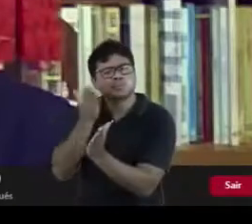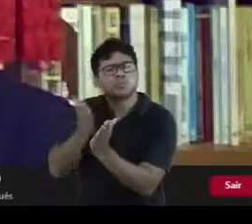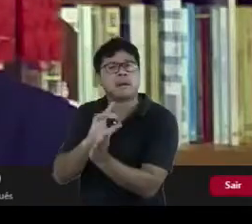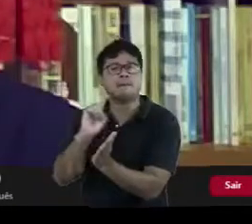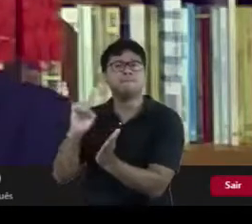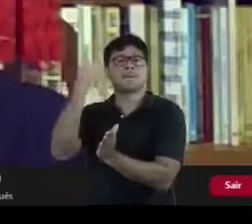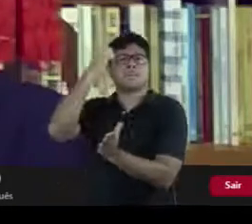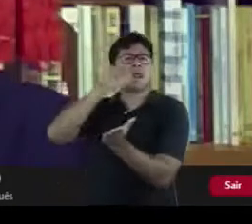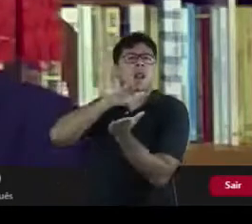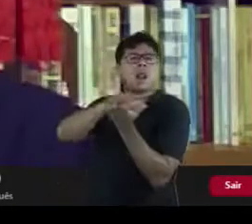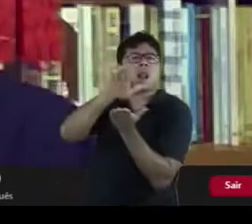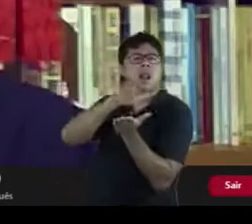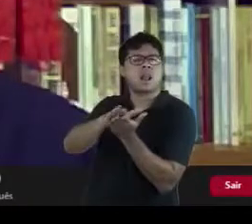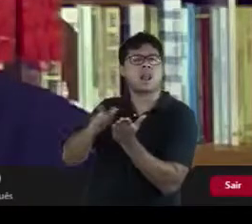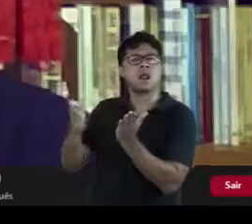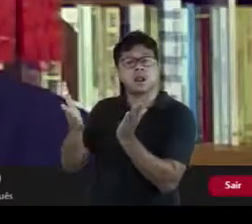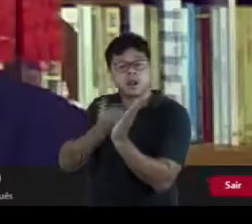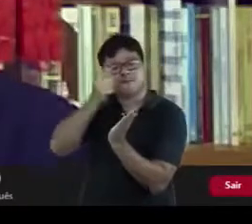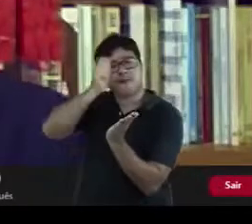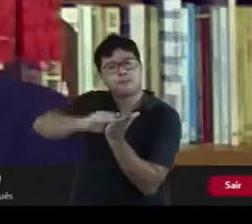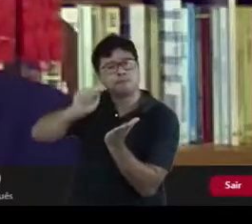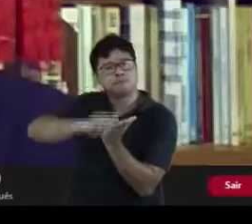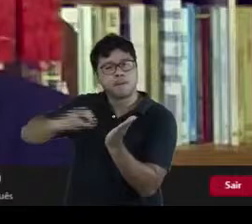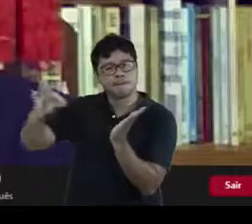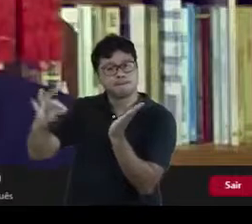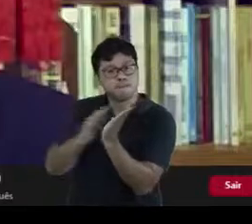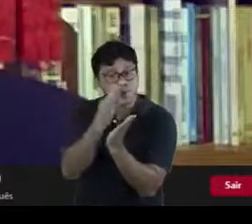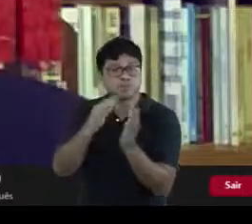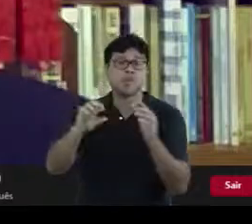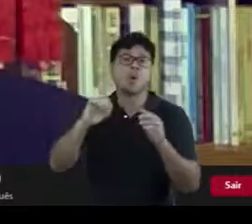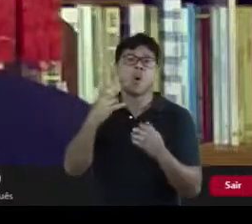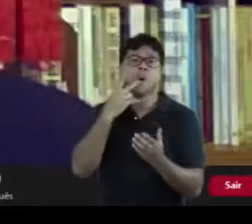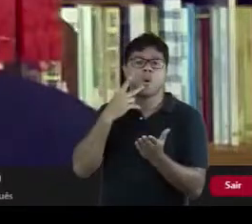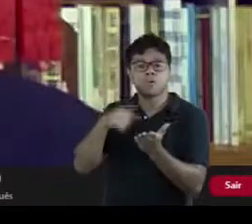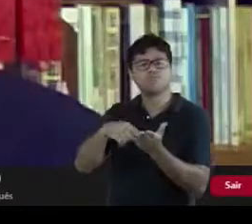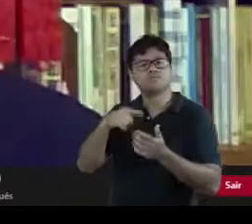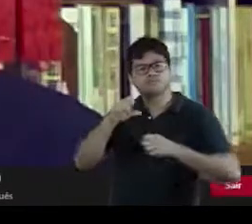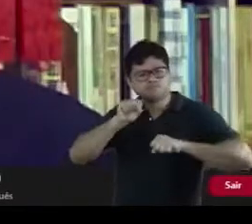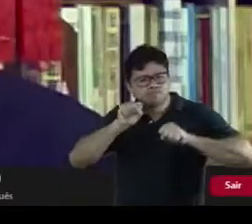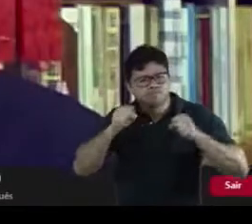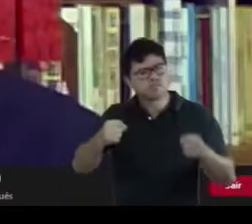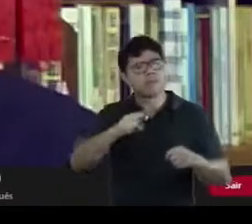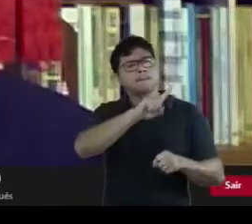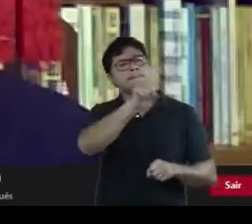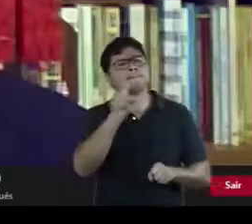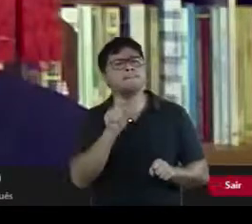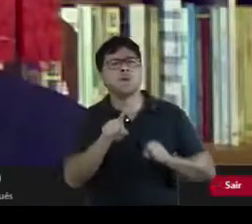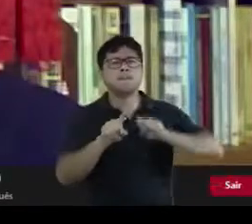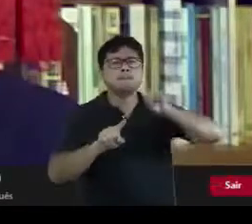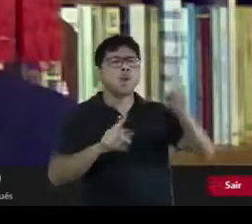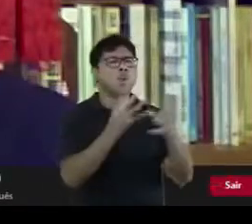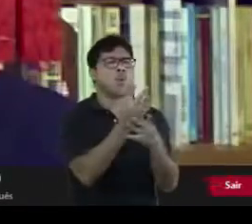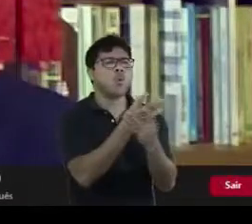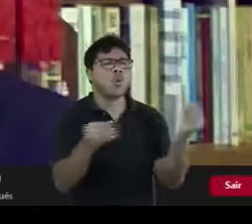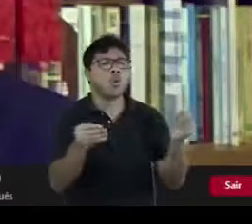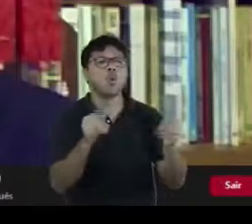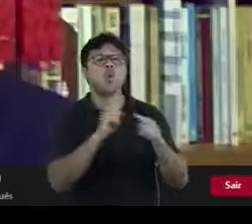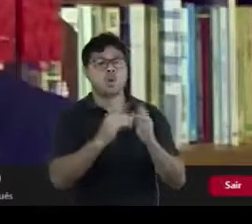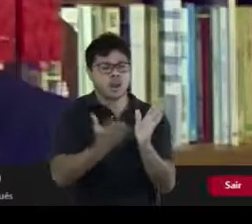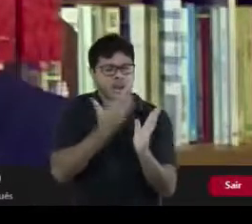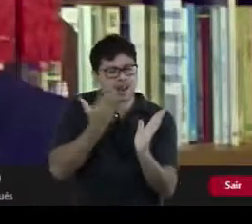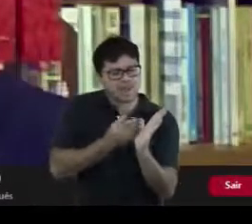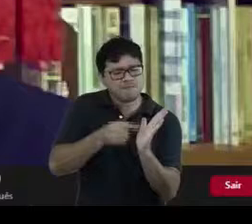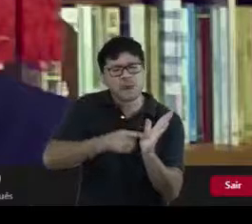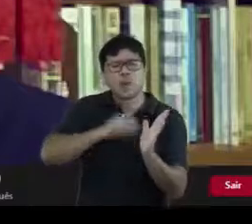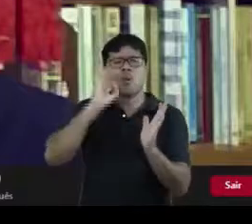edições de livros autografados ou ainda de dedicar-se ao enigmático caso do desaparecimento de livros